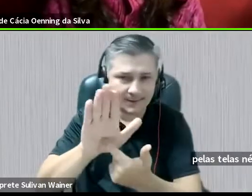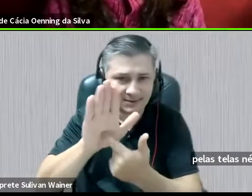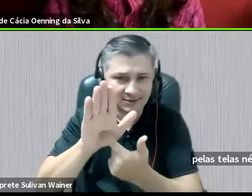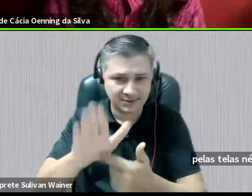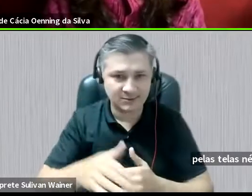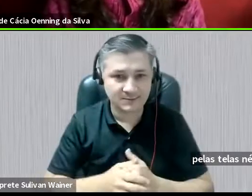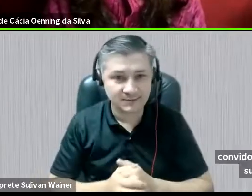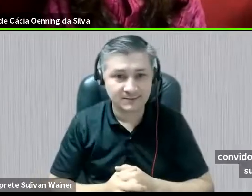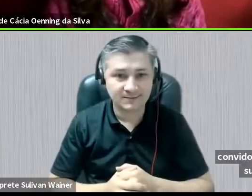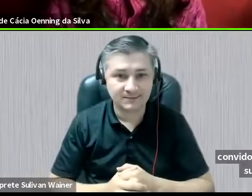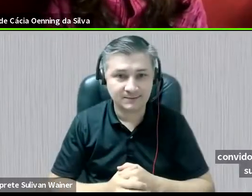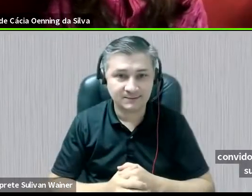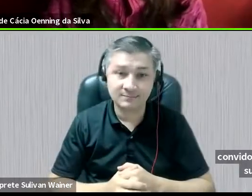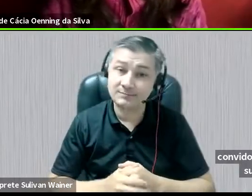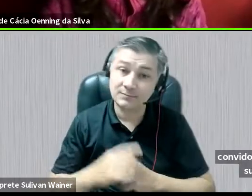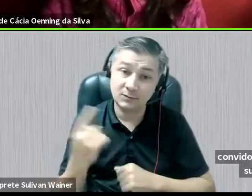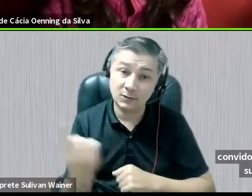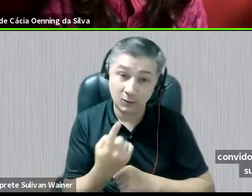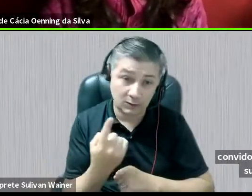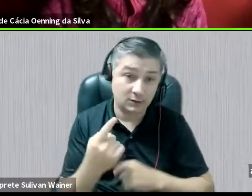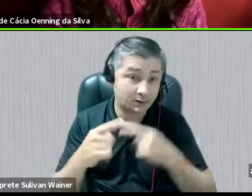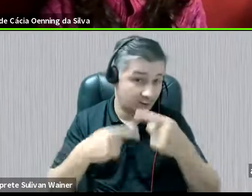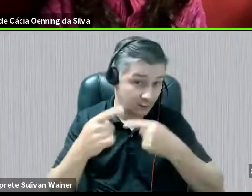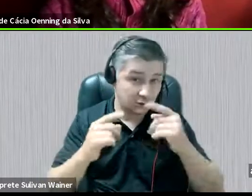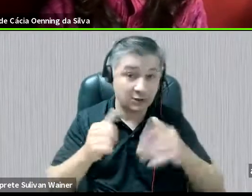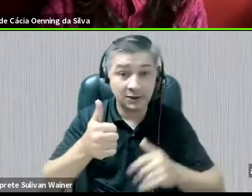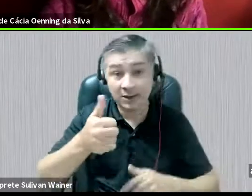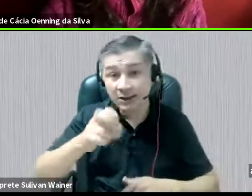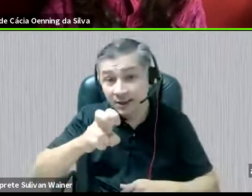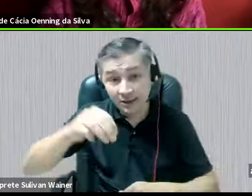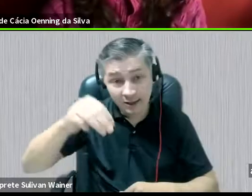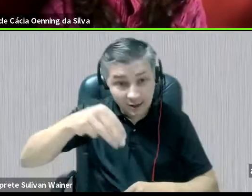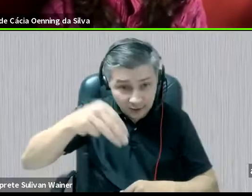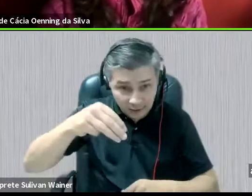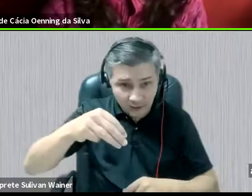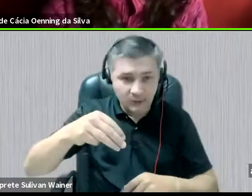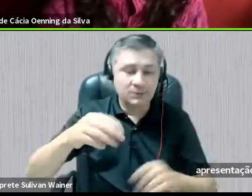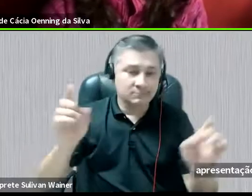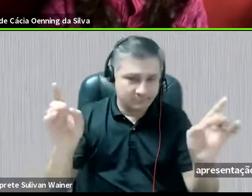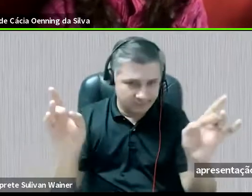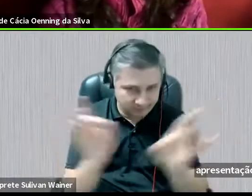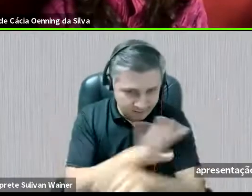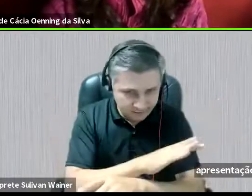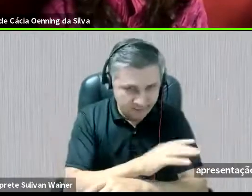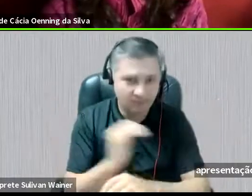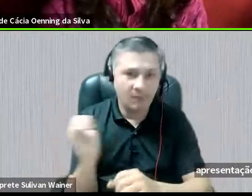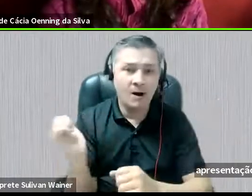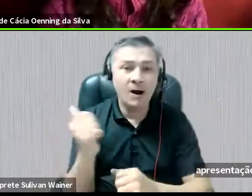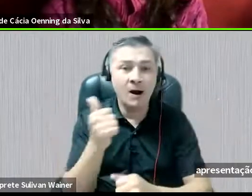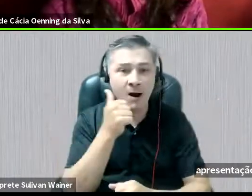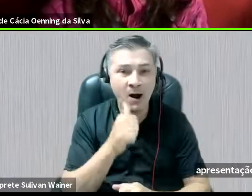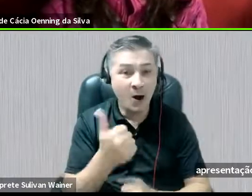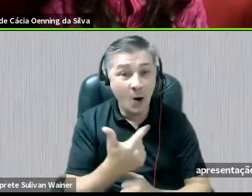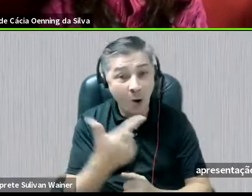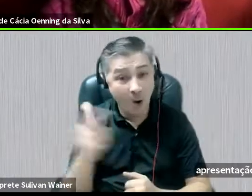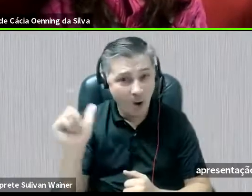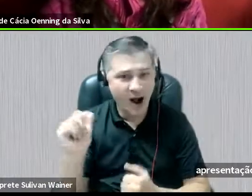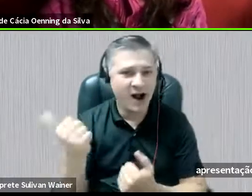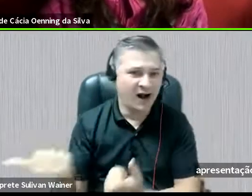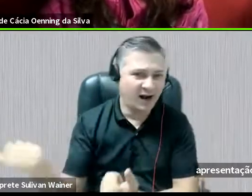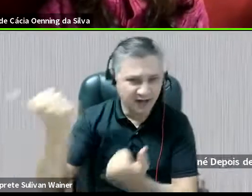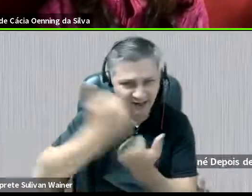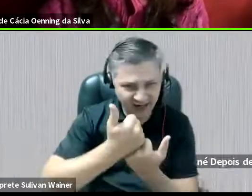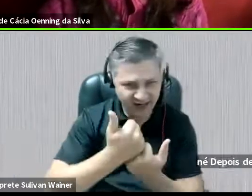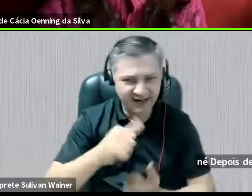e a gente, depois de 15 minutos, quando você encerrar a sua apresentação, a gente chama a